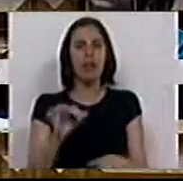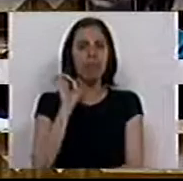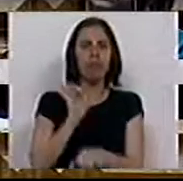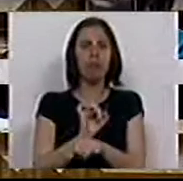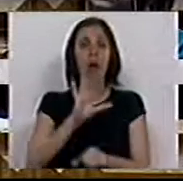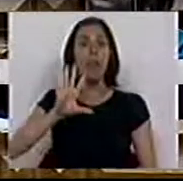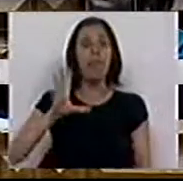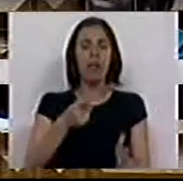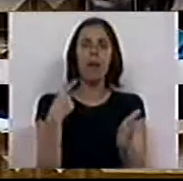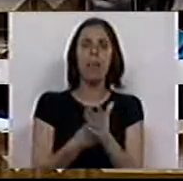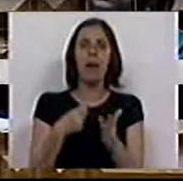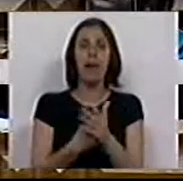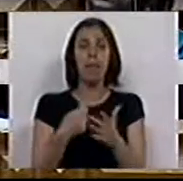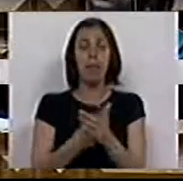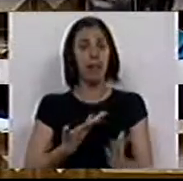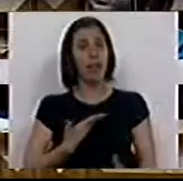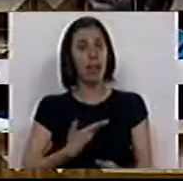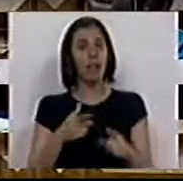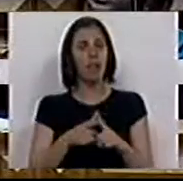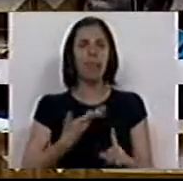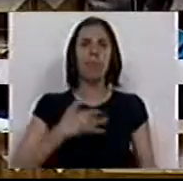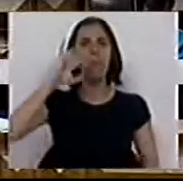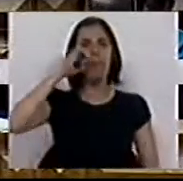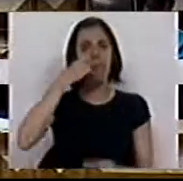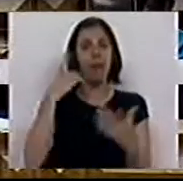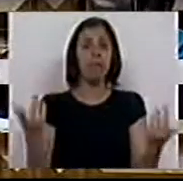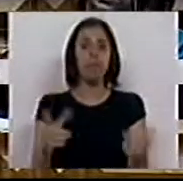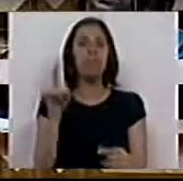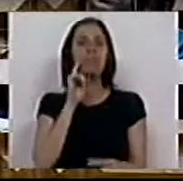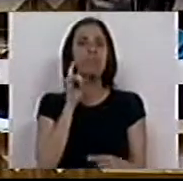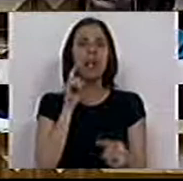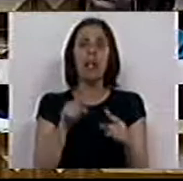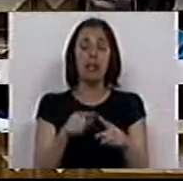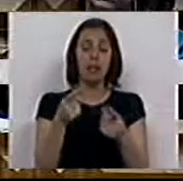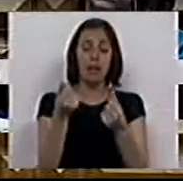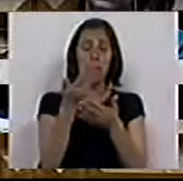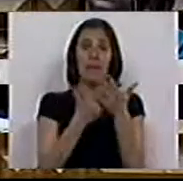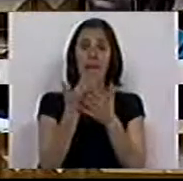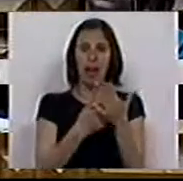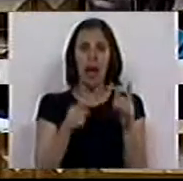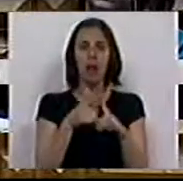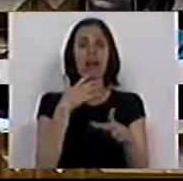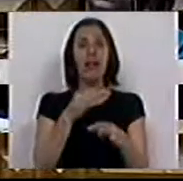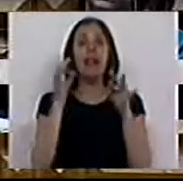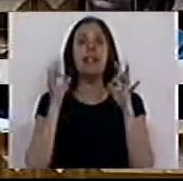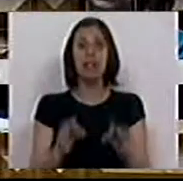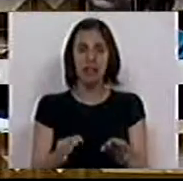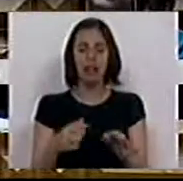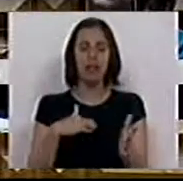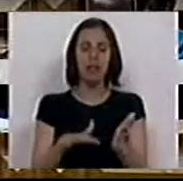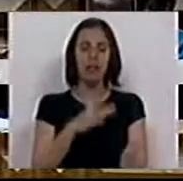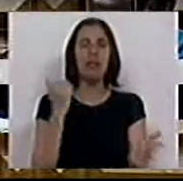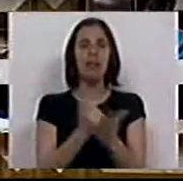amarrar o país ao pagamento de uma dívida e de um déficit. Foi de garantir aos mercados a certeza de que vamos